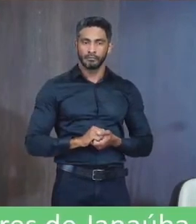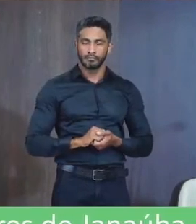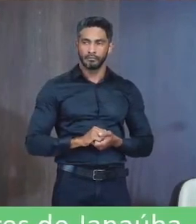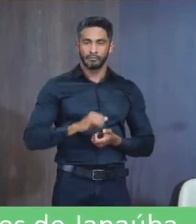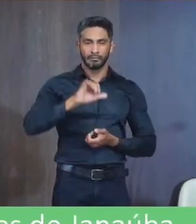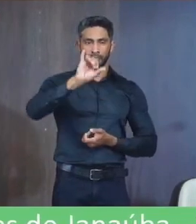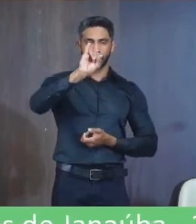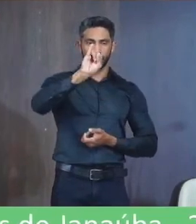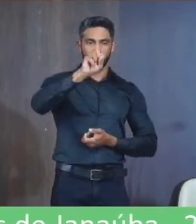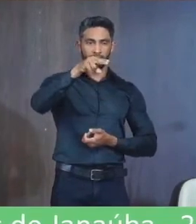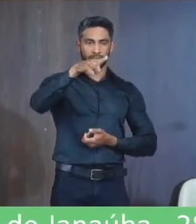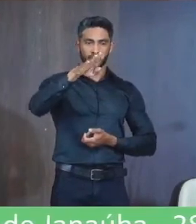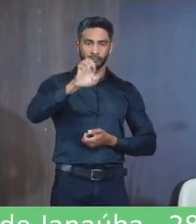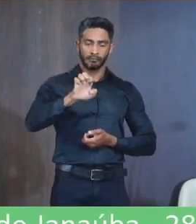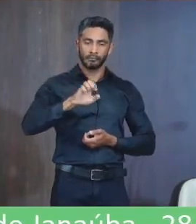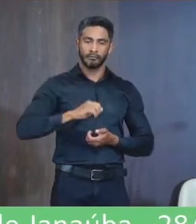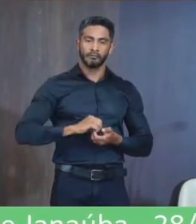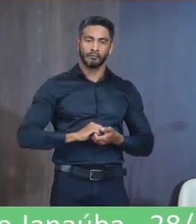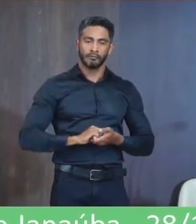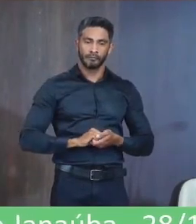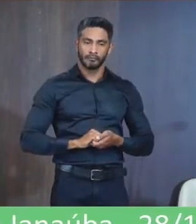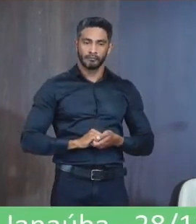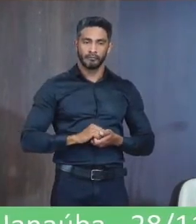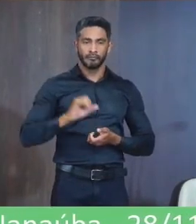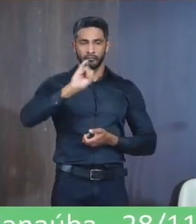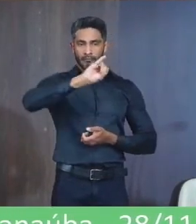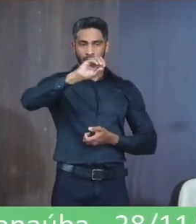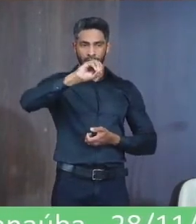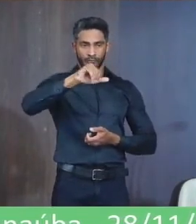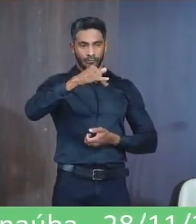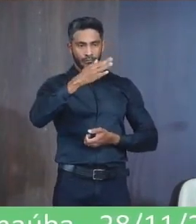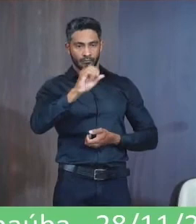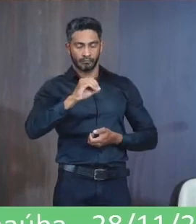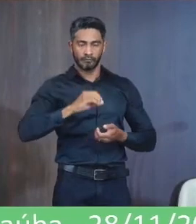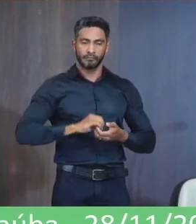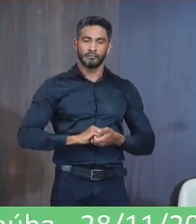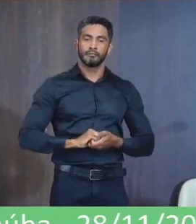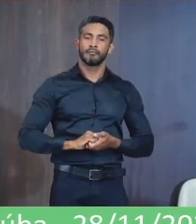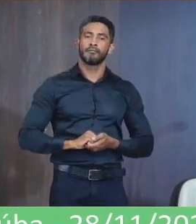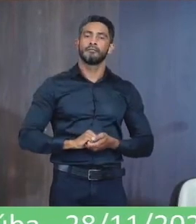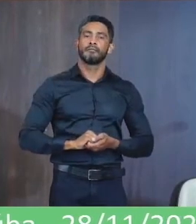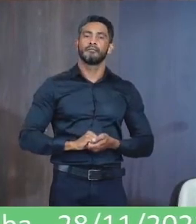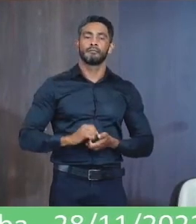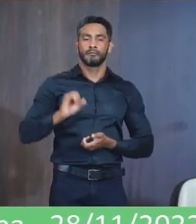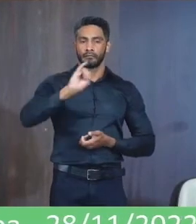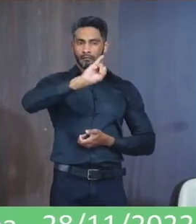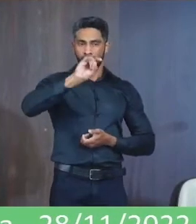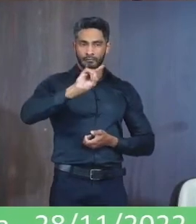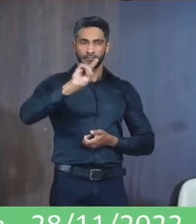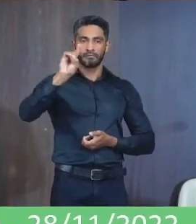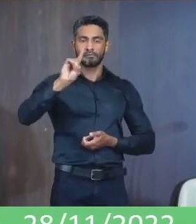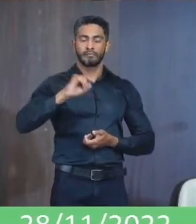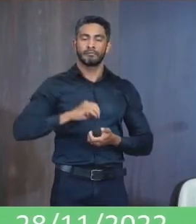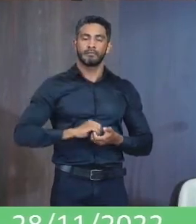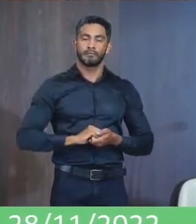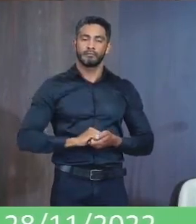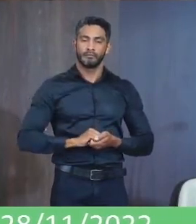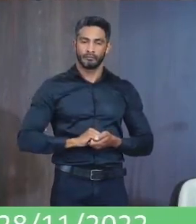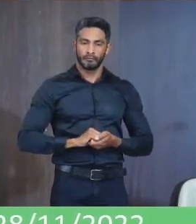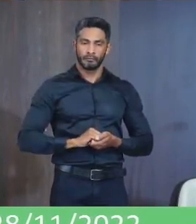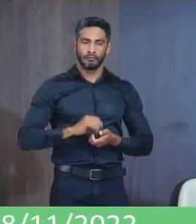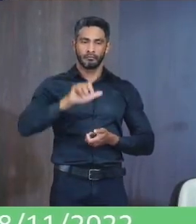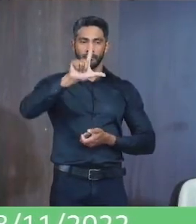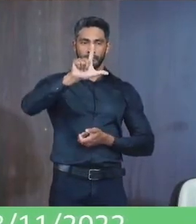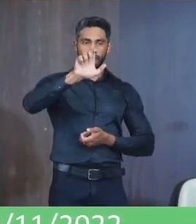Islânio Da Silva Pedro João Pereira Da Silva José Tassísio Mendes Presente